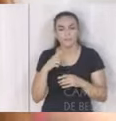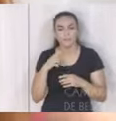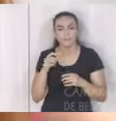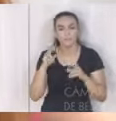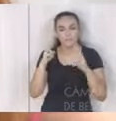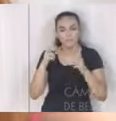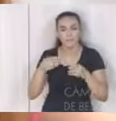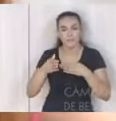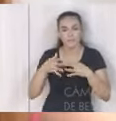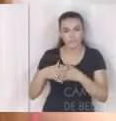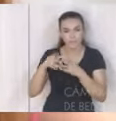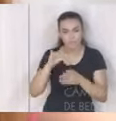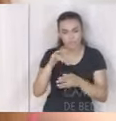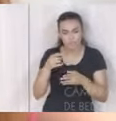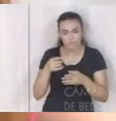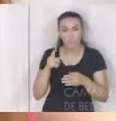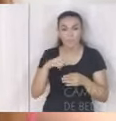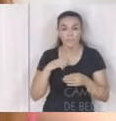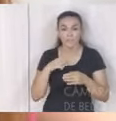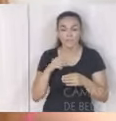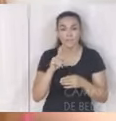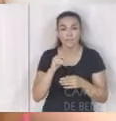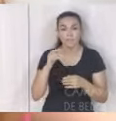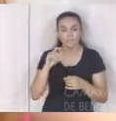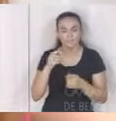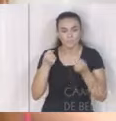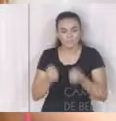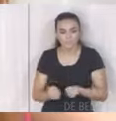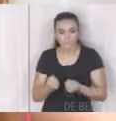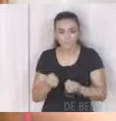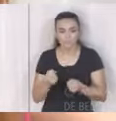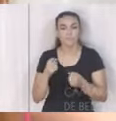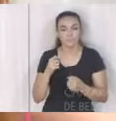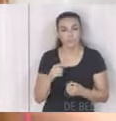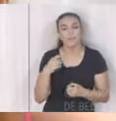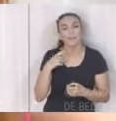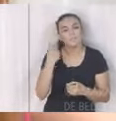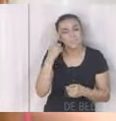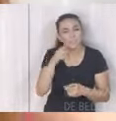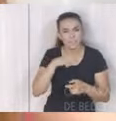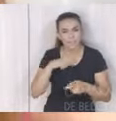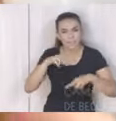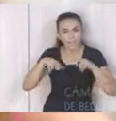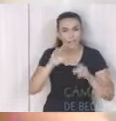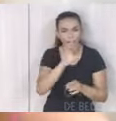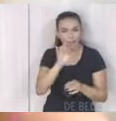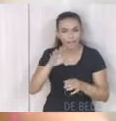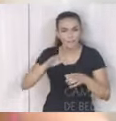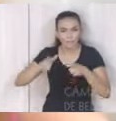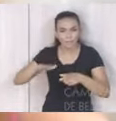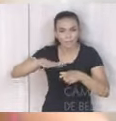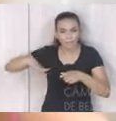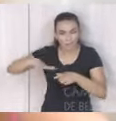seletiva é em toneladas de lixo coletado. Eu queria saber se vocês têm essa análise por bairro para ver se a gente consegue uma